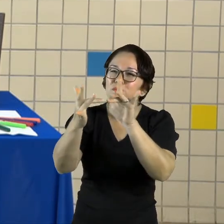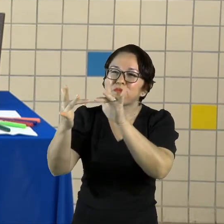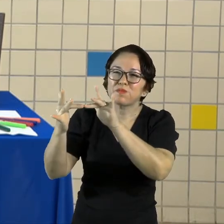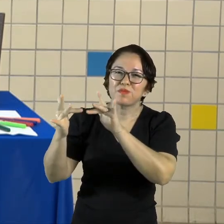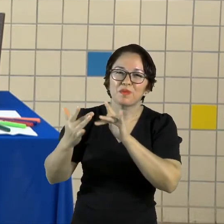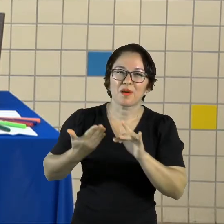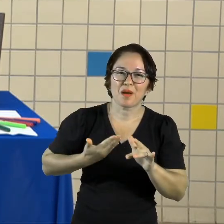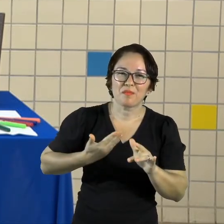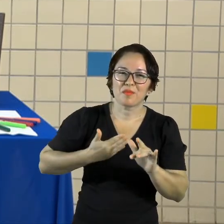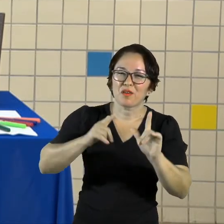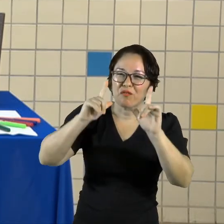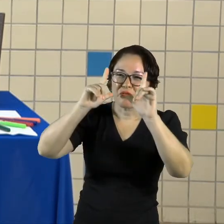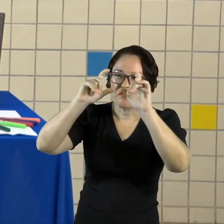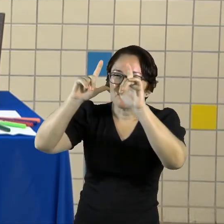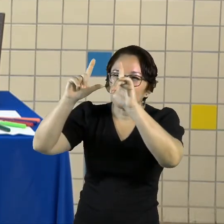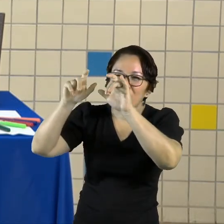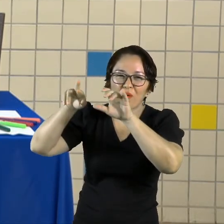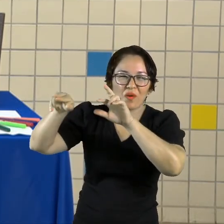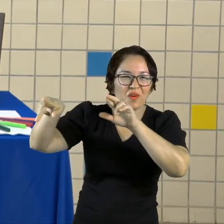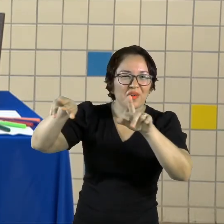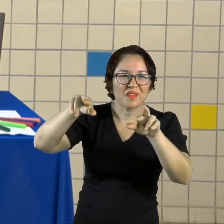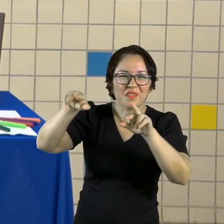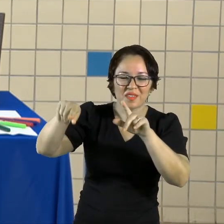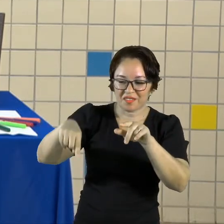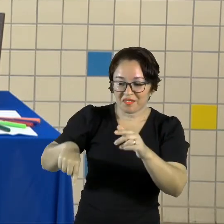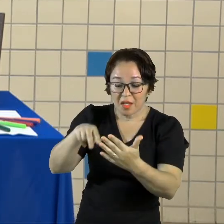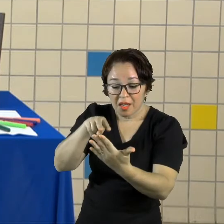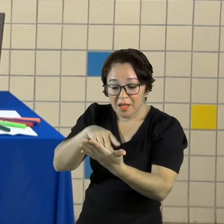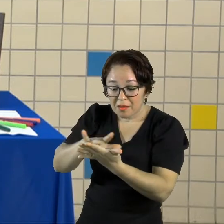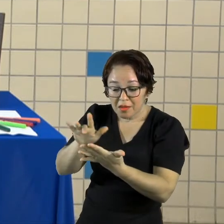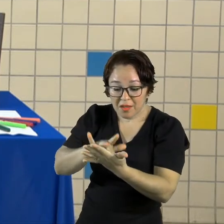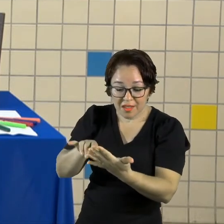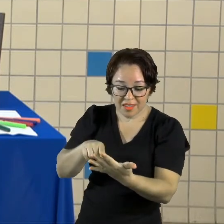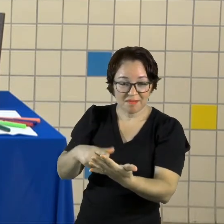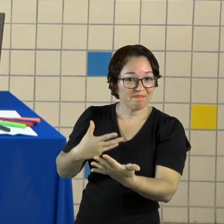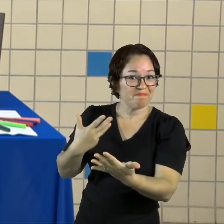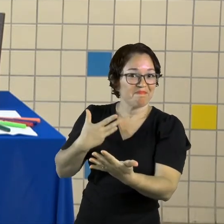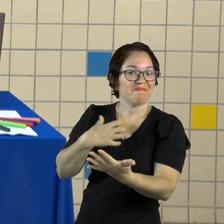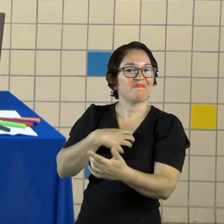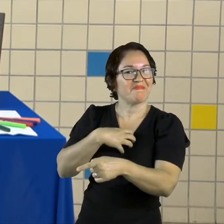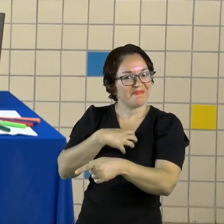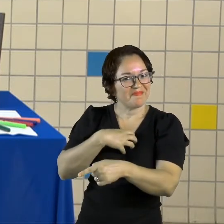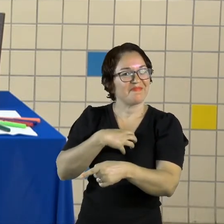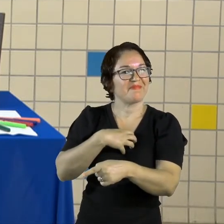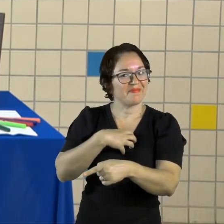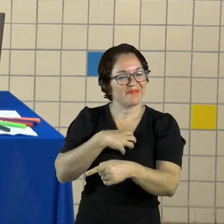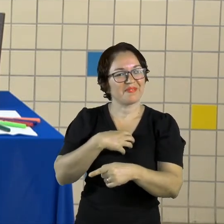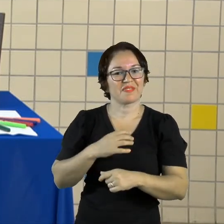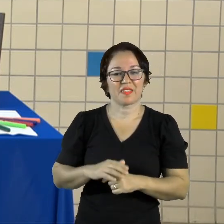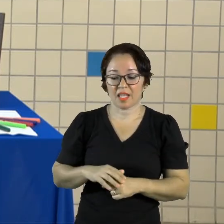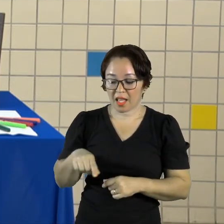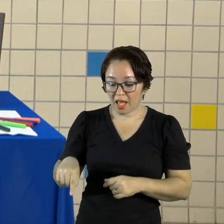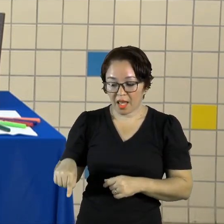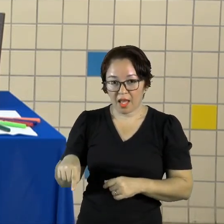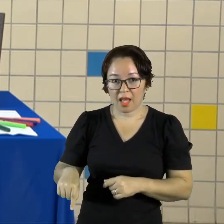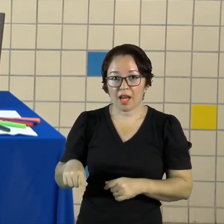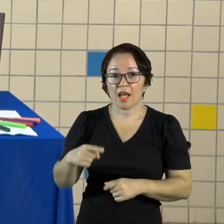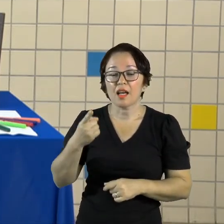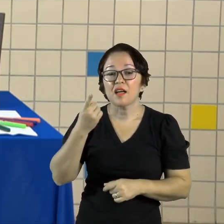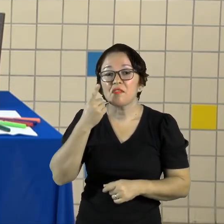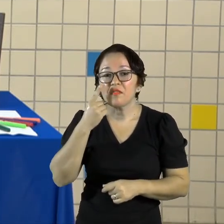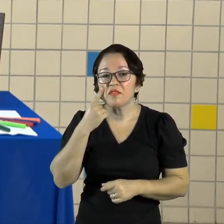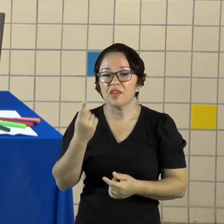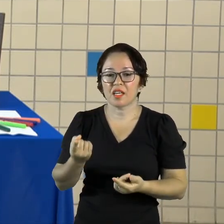Várias fotos E vai ser Muito divertido A sua criança Vai conhecer As atividades Ou